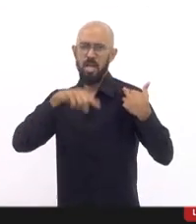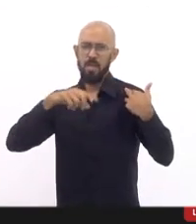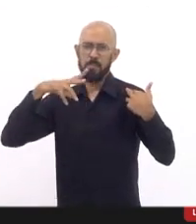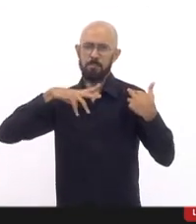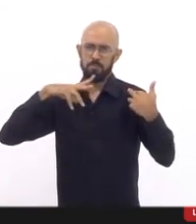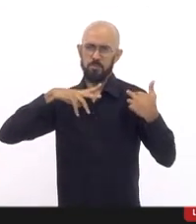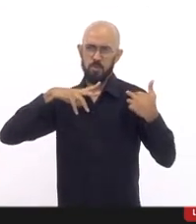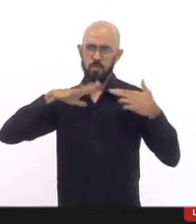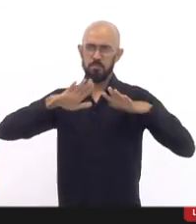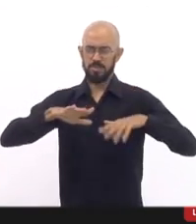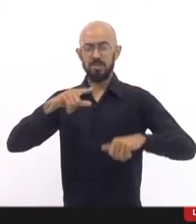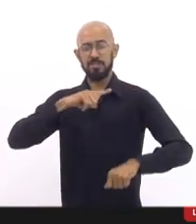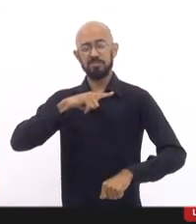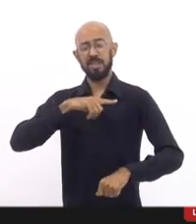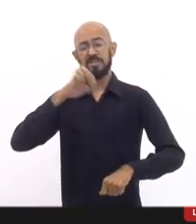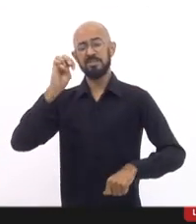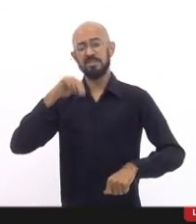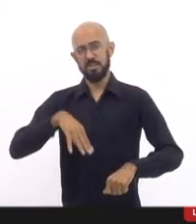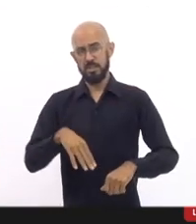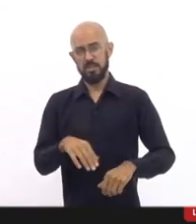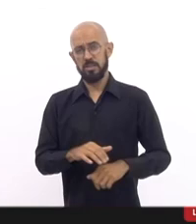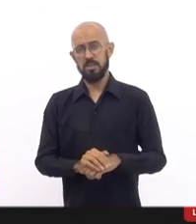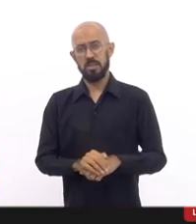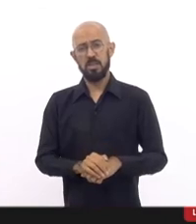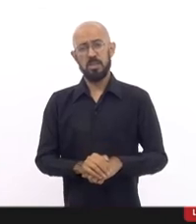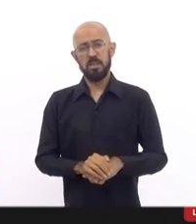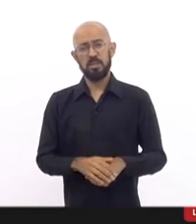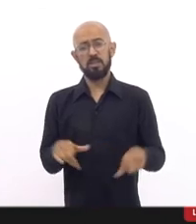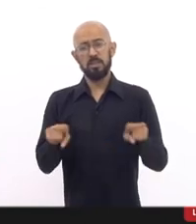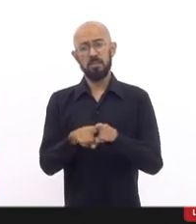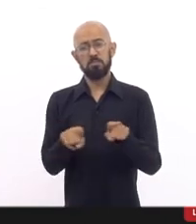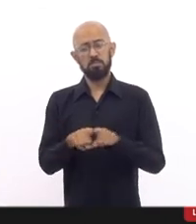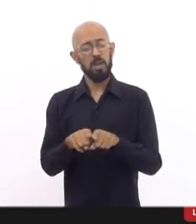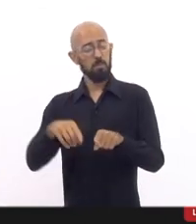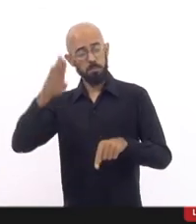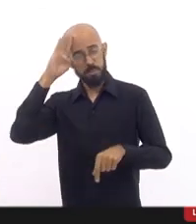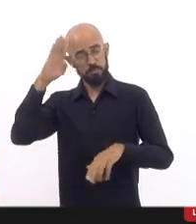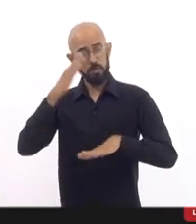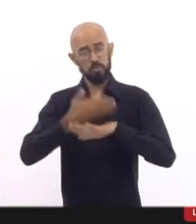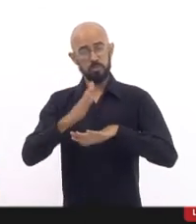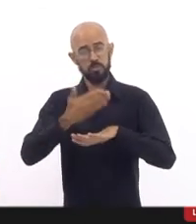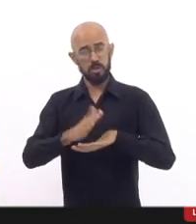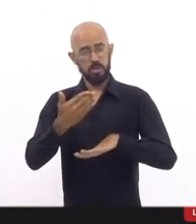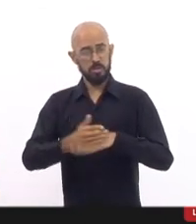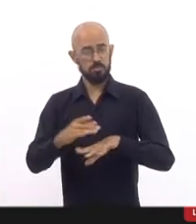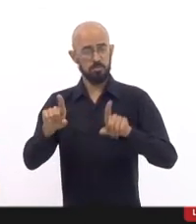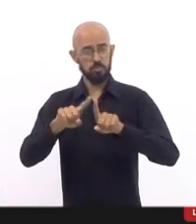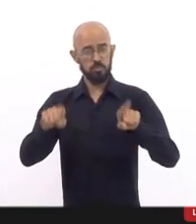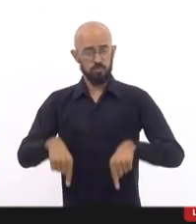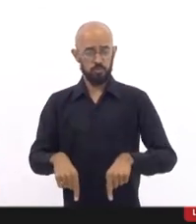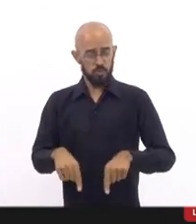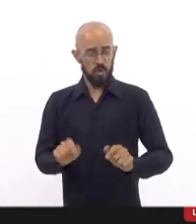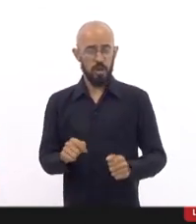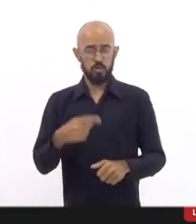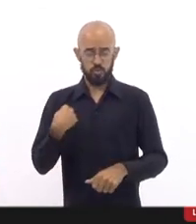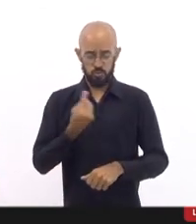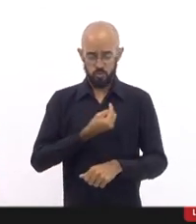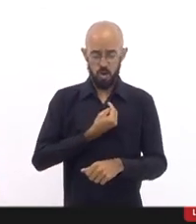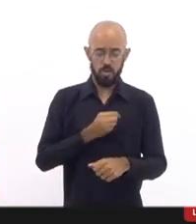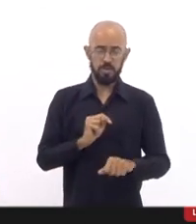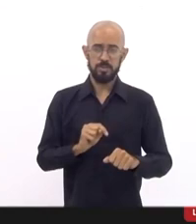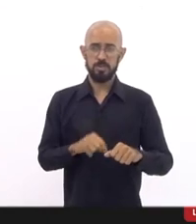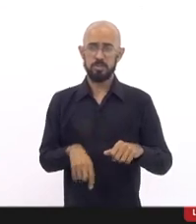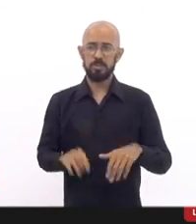mas elas têm uma responsabilidade, inclusive na formação dos seus quadros. Então, nós, Estado brasileiro, que